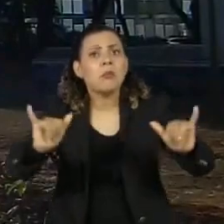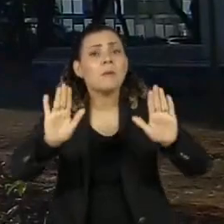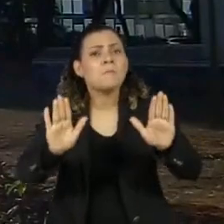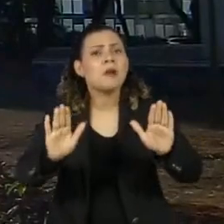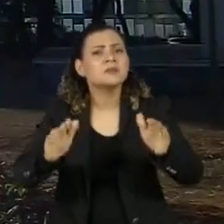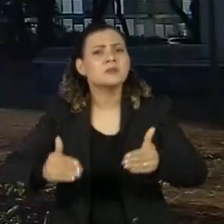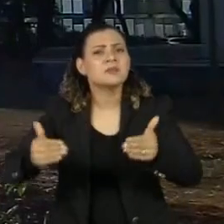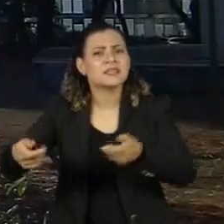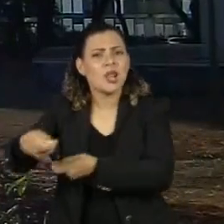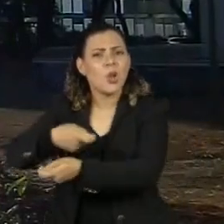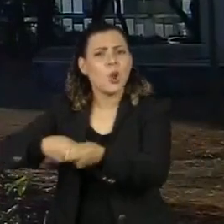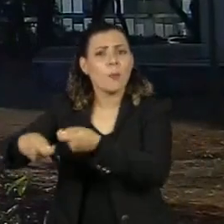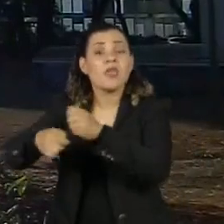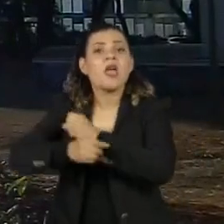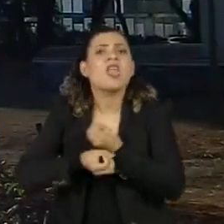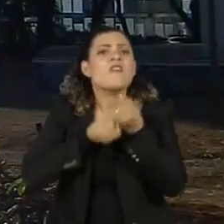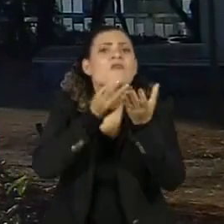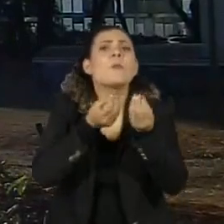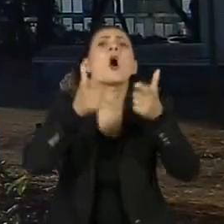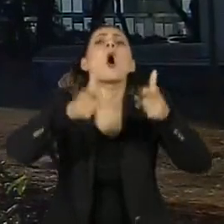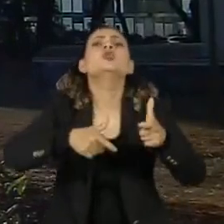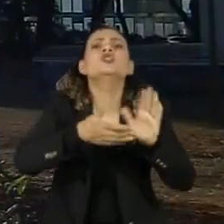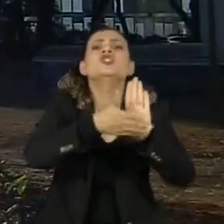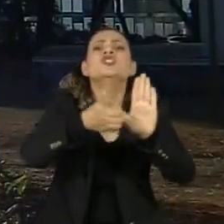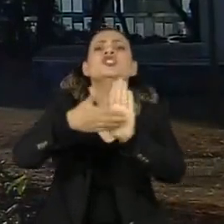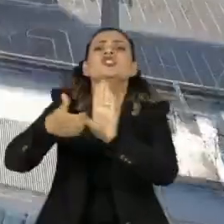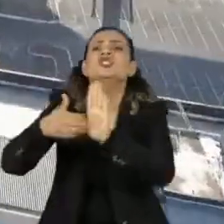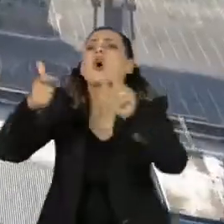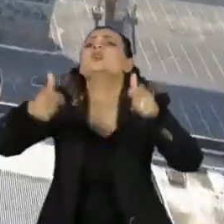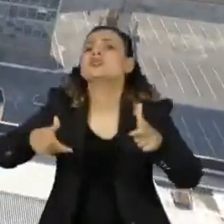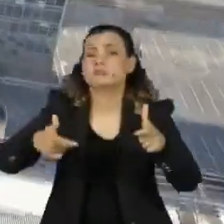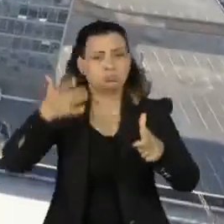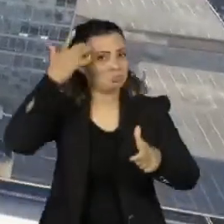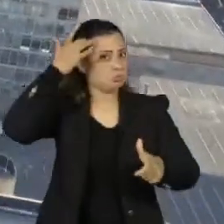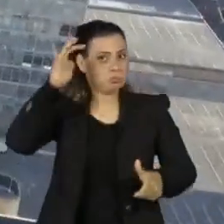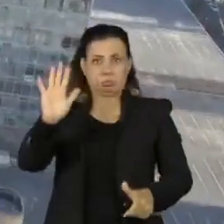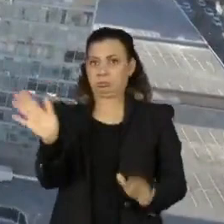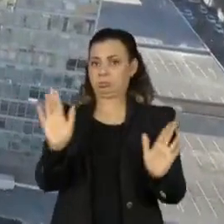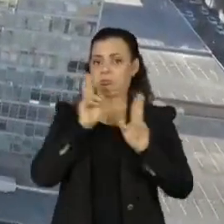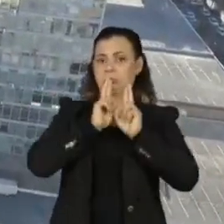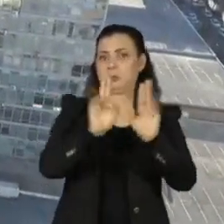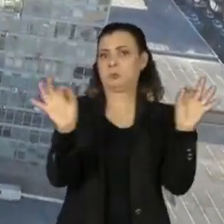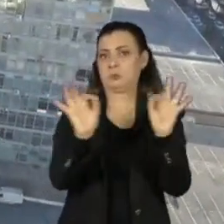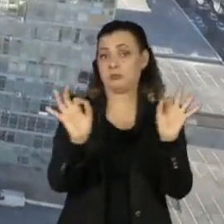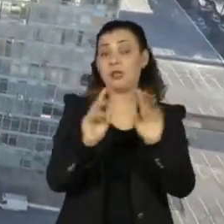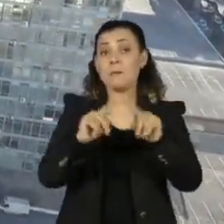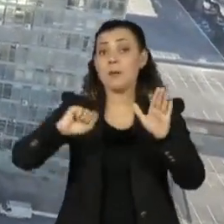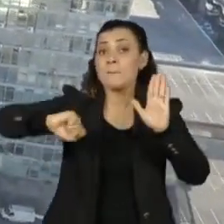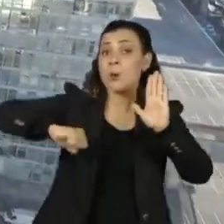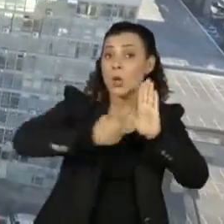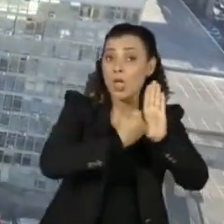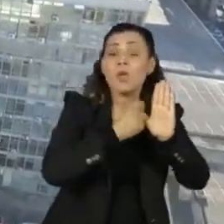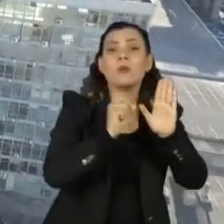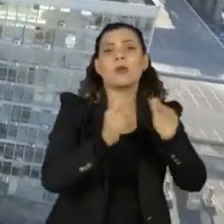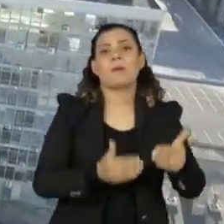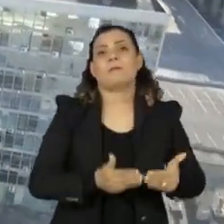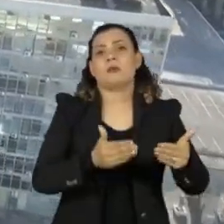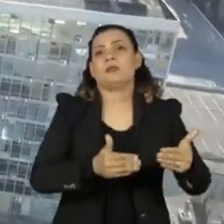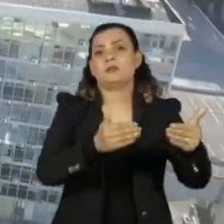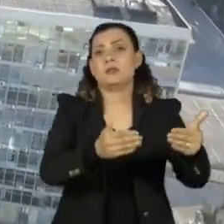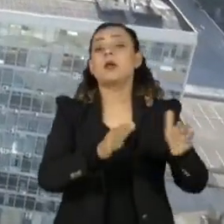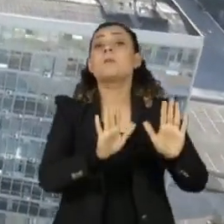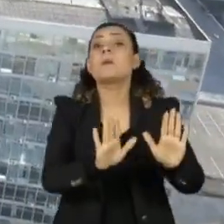o Ministério da Economia não informou quais áreas serão afetadas. Disse apenas que o bloqueio pode acontecer nos ministérios